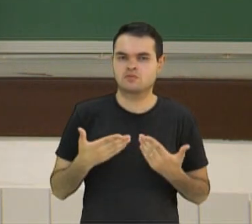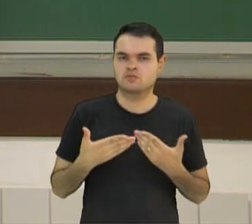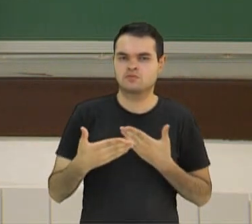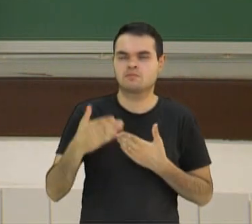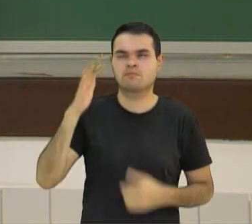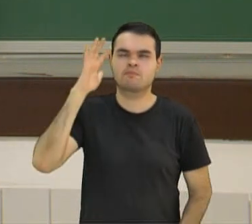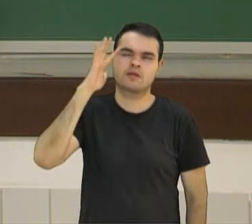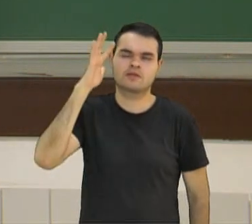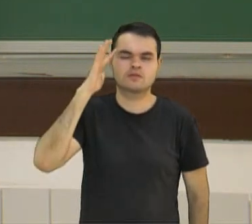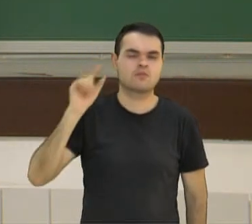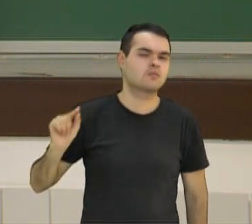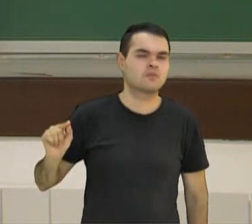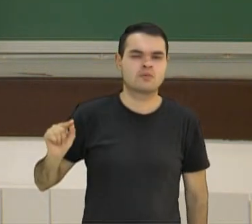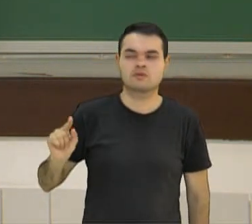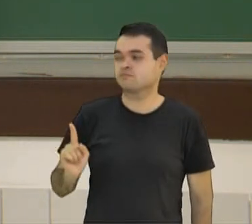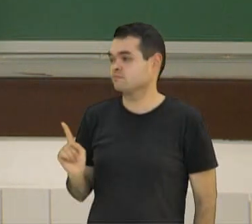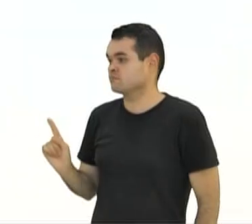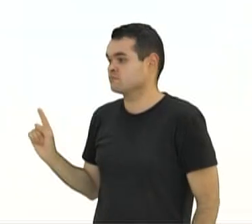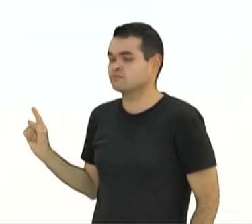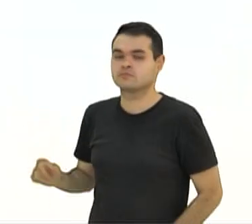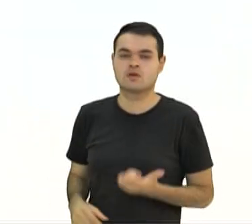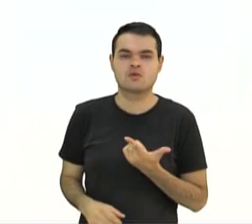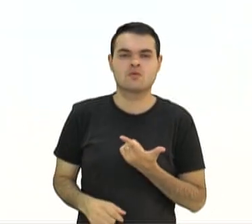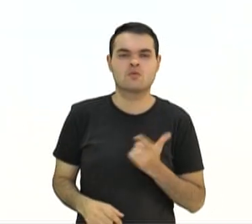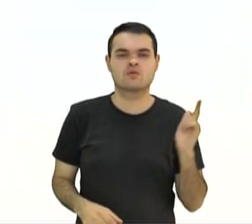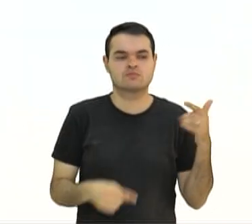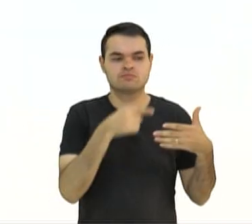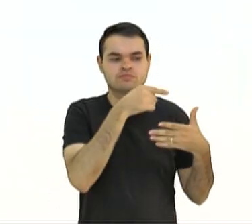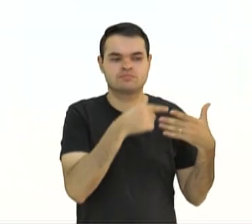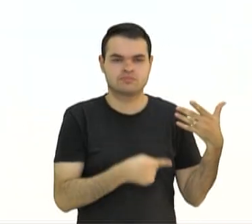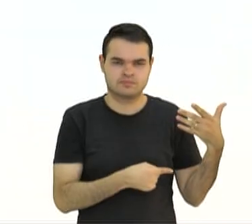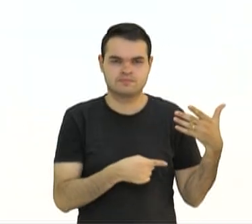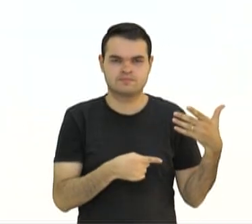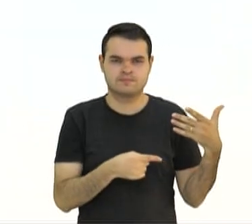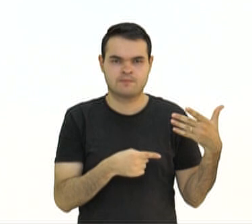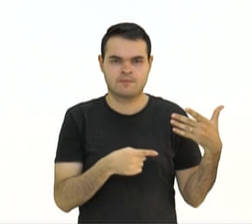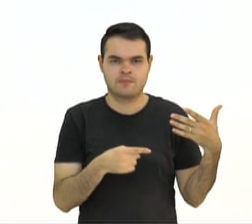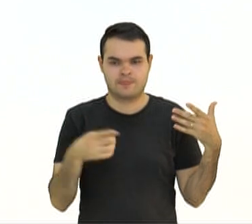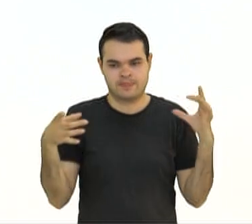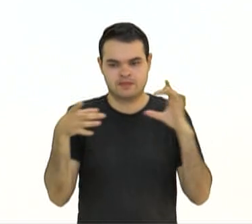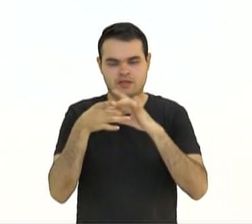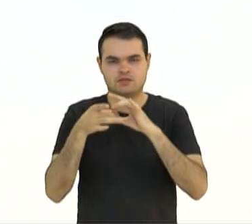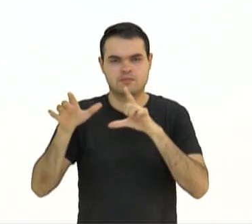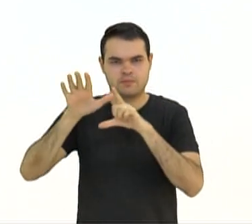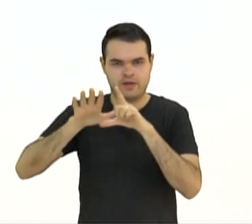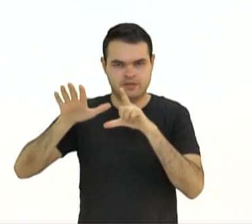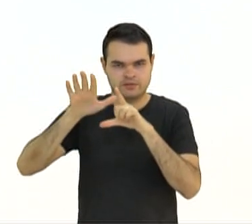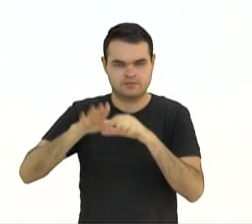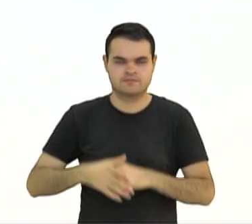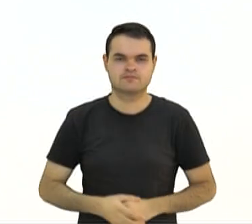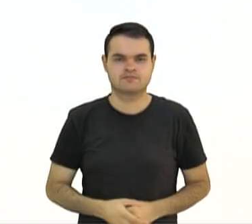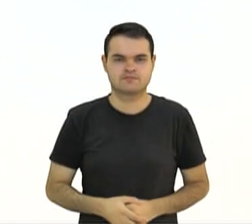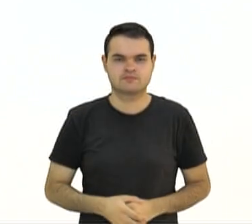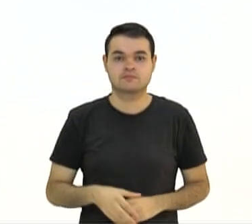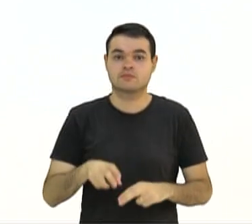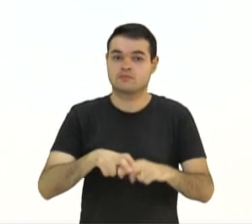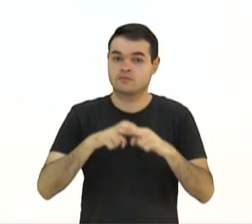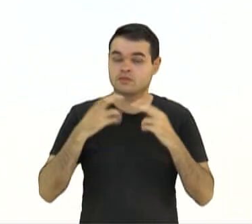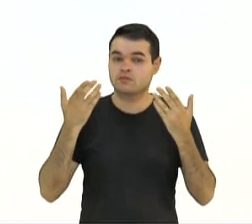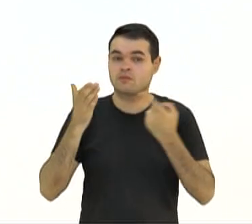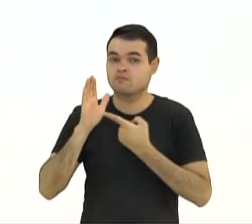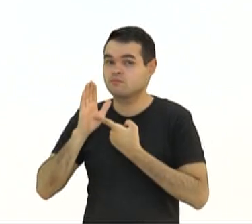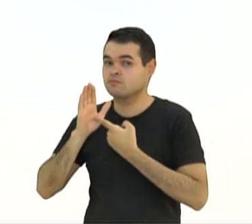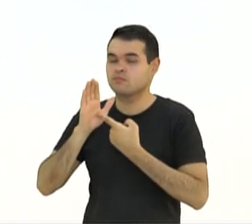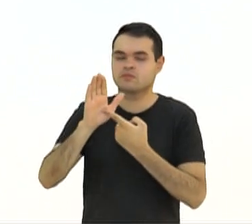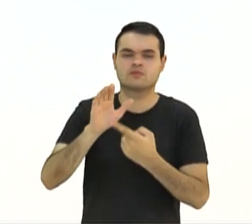vamos pensar algumas outras questões relacionadas às imagens. E para isso, o que eu quero apresentar para